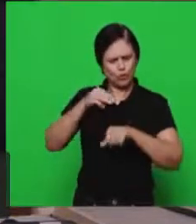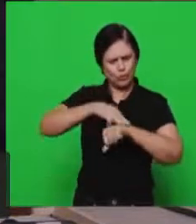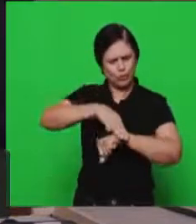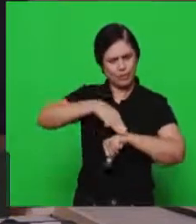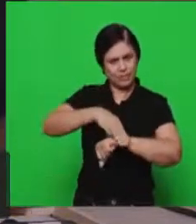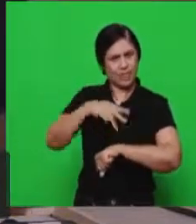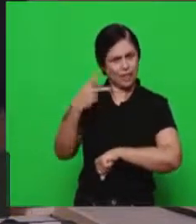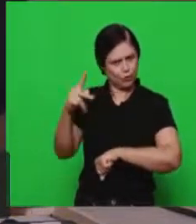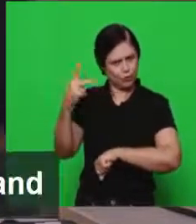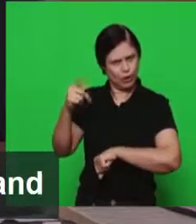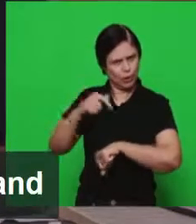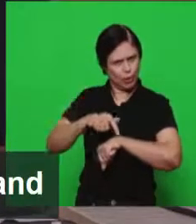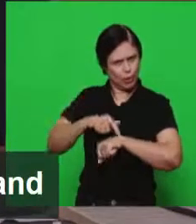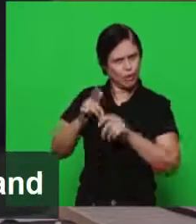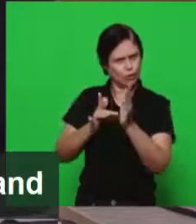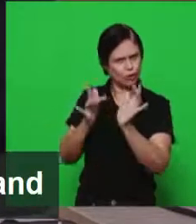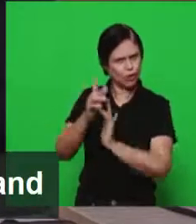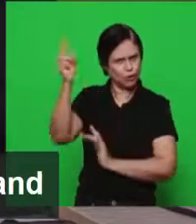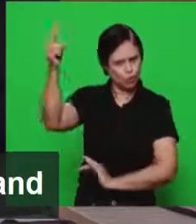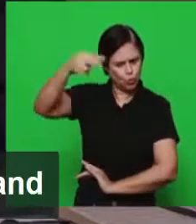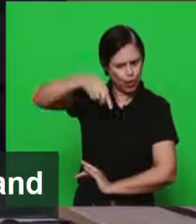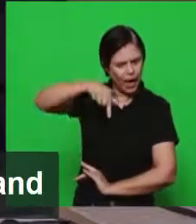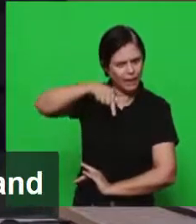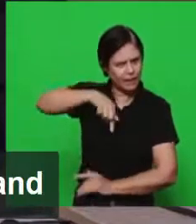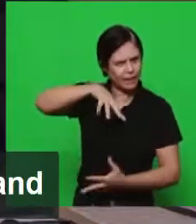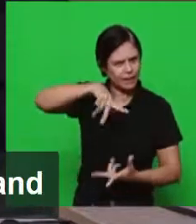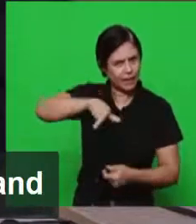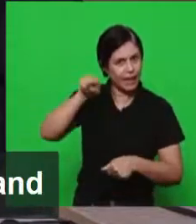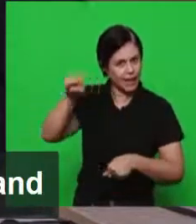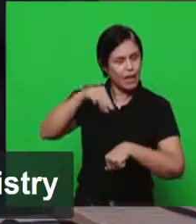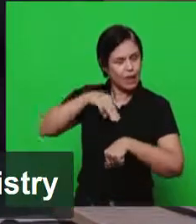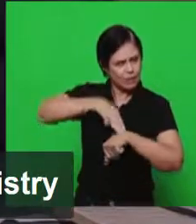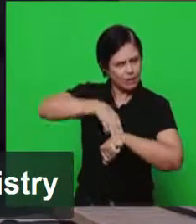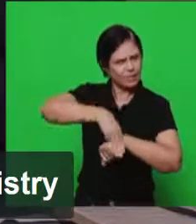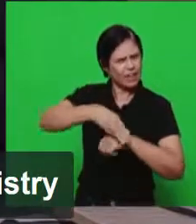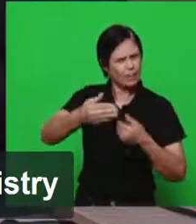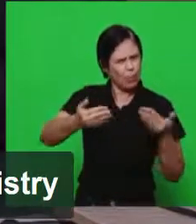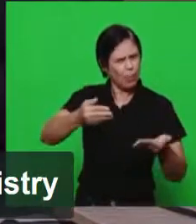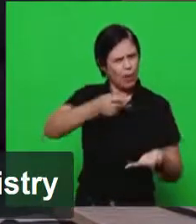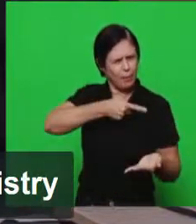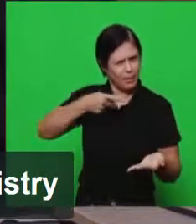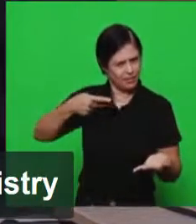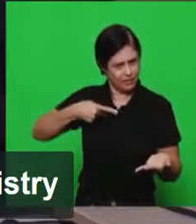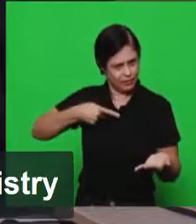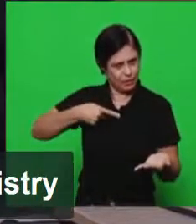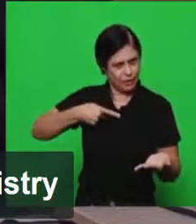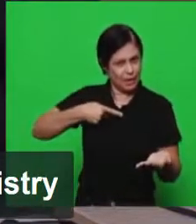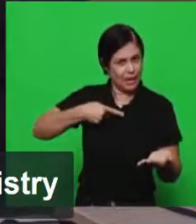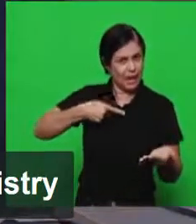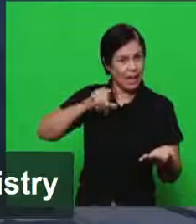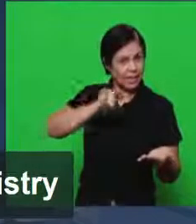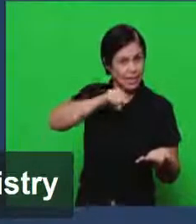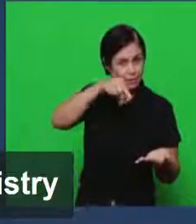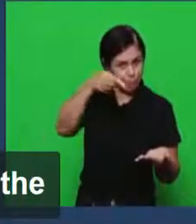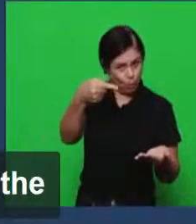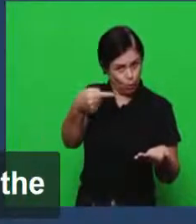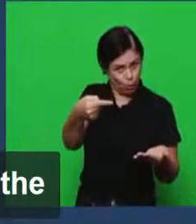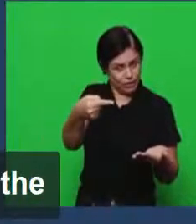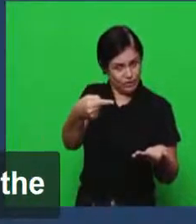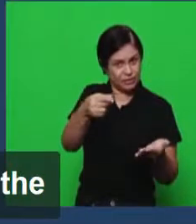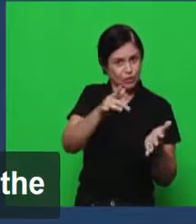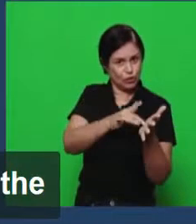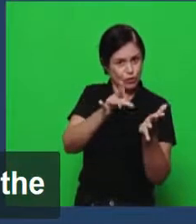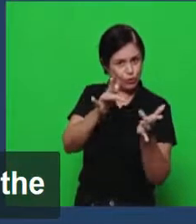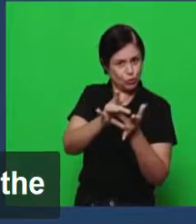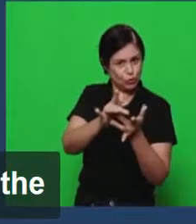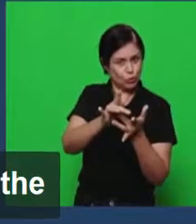o ministério terreno, ou seja, quando Jesus veio ao mundo no seu ministério terreno, e após a sua ressurreição, aqui, o ministério terreno, antes